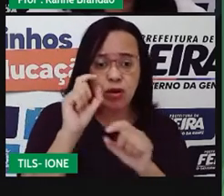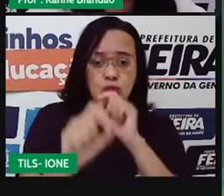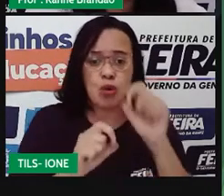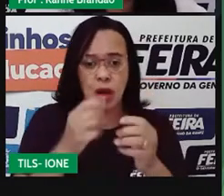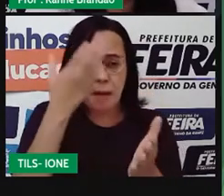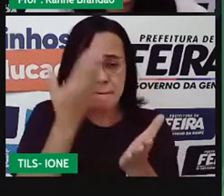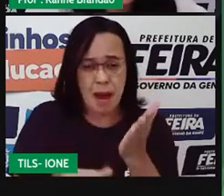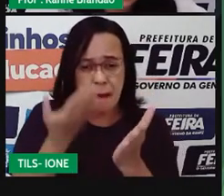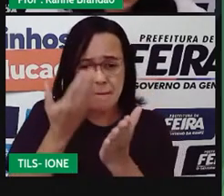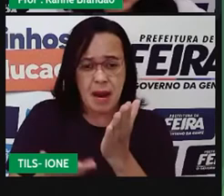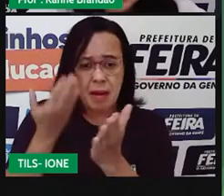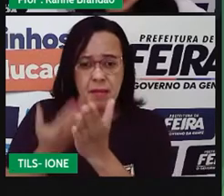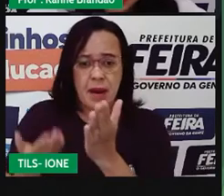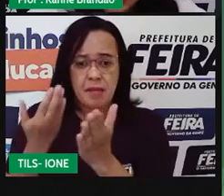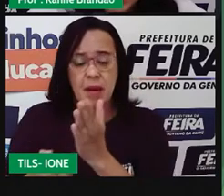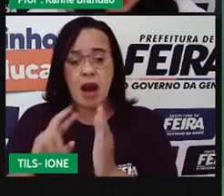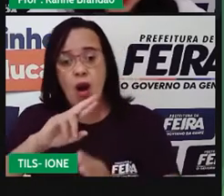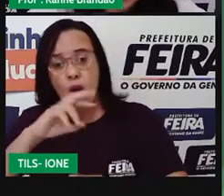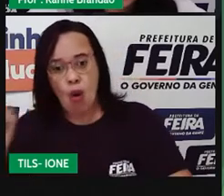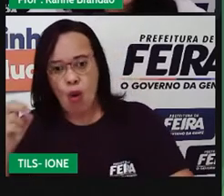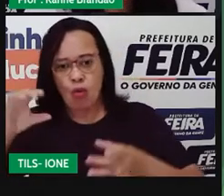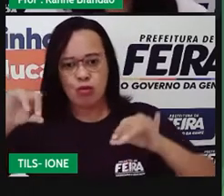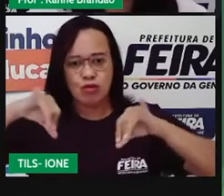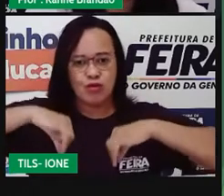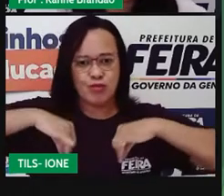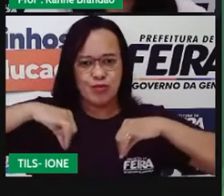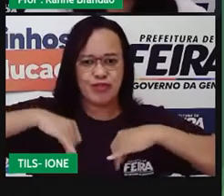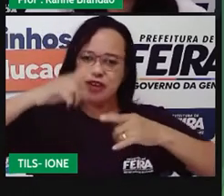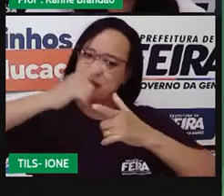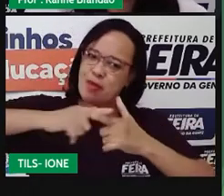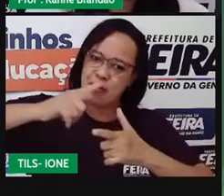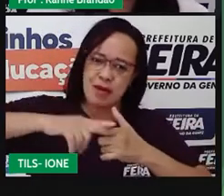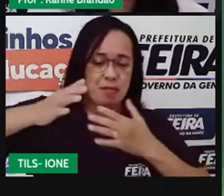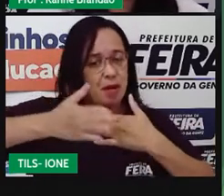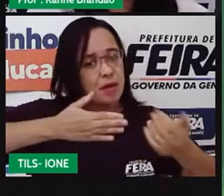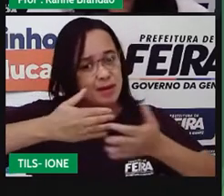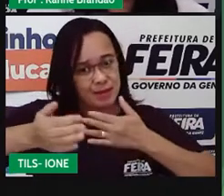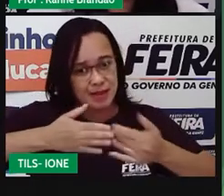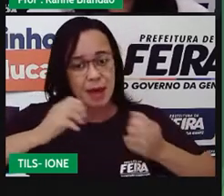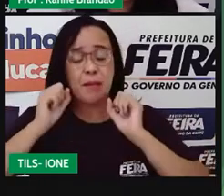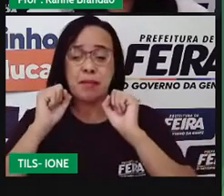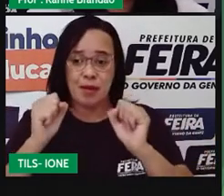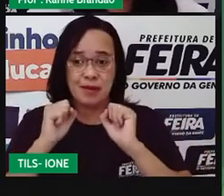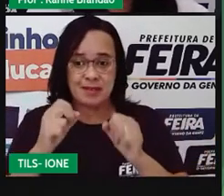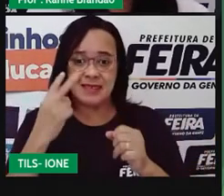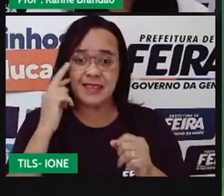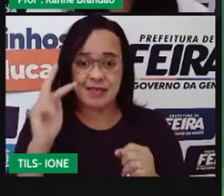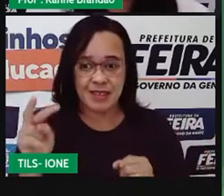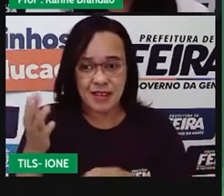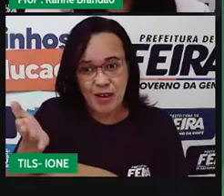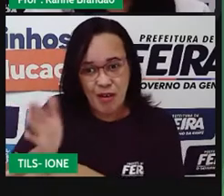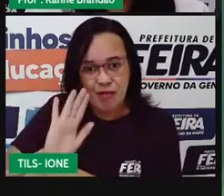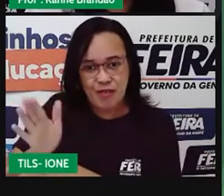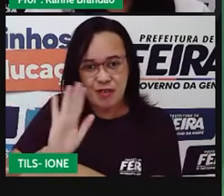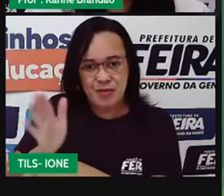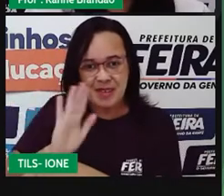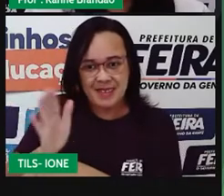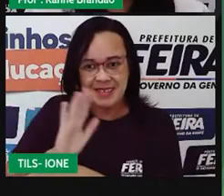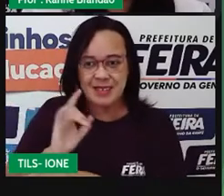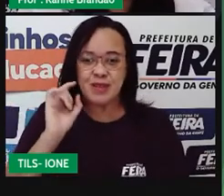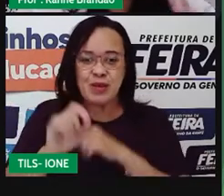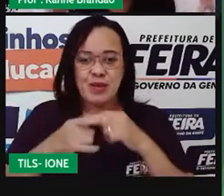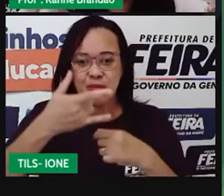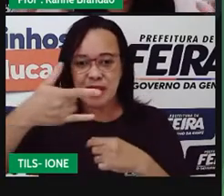perder, vai sofrer algum dano, certo? Como no caso aí, do filme Procurando o Nemo, né? Então, você vê esses dois